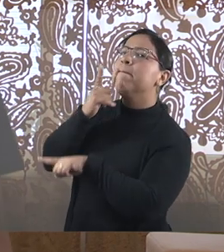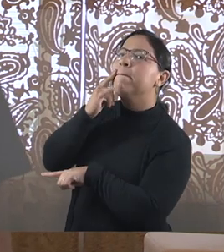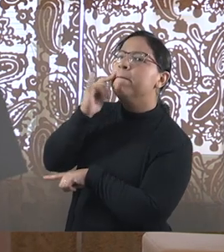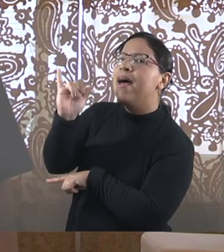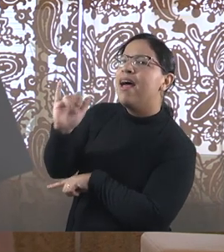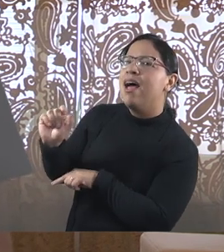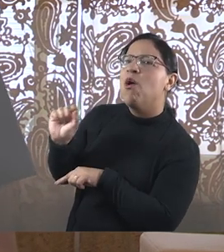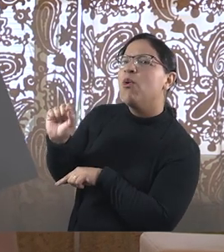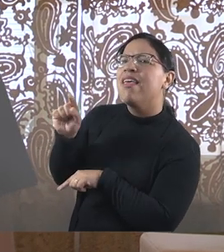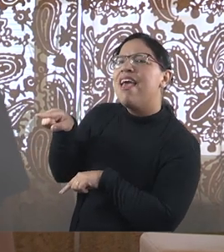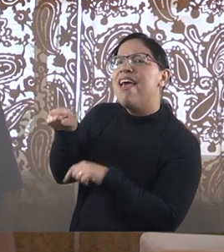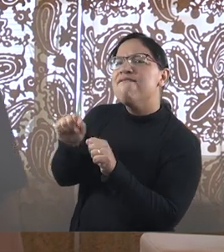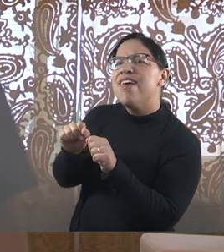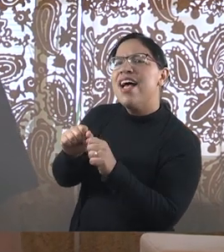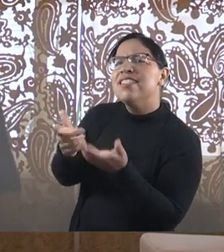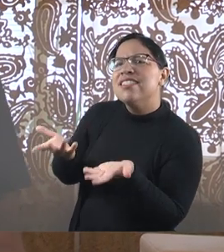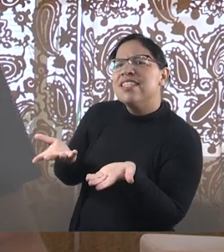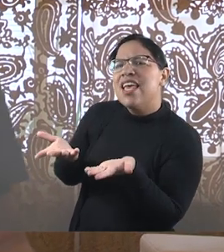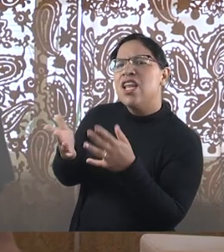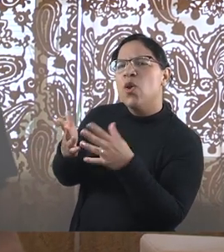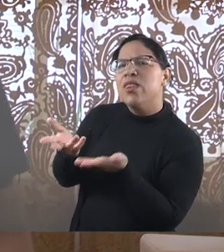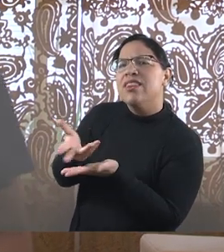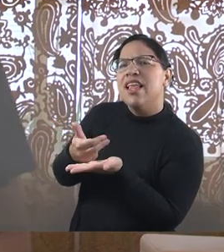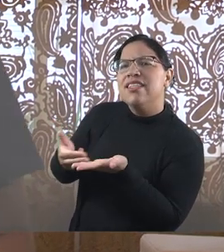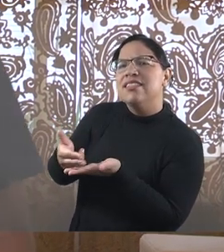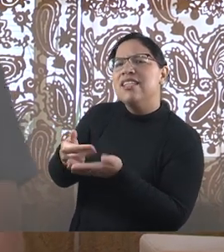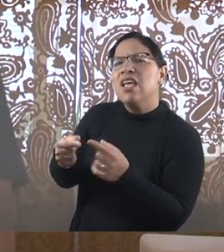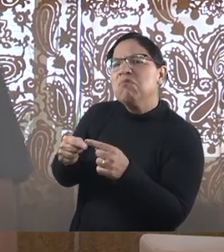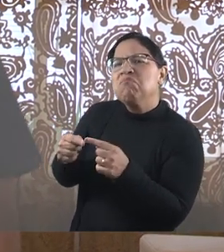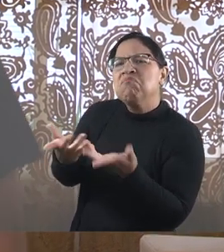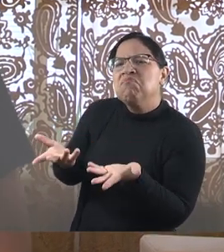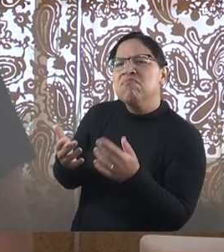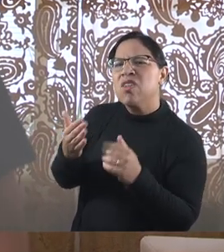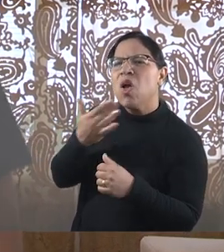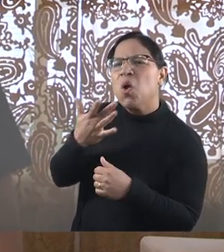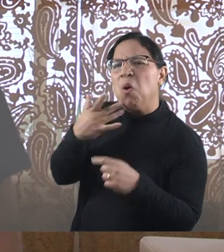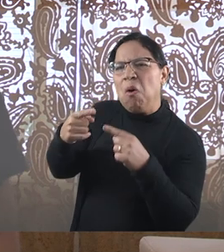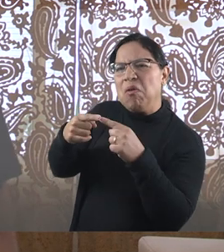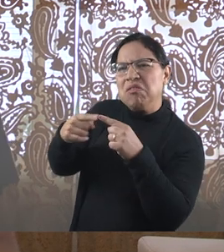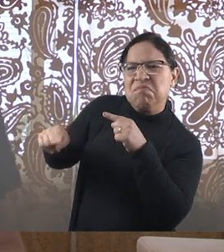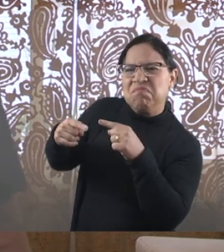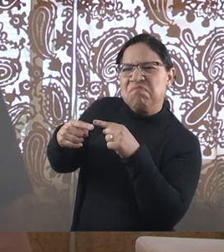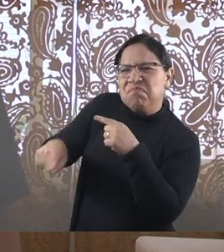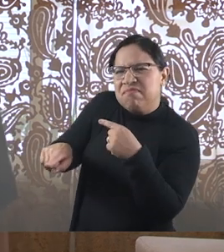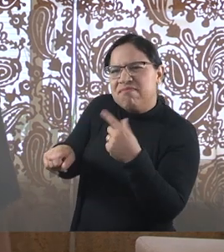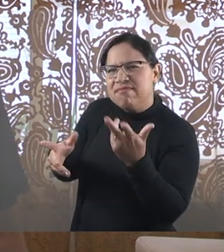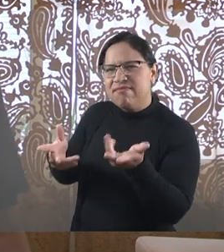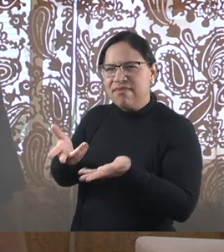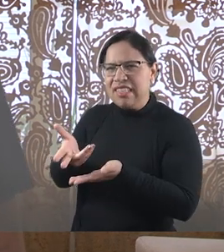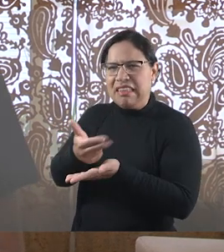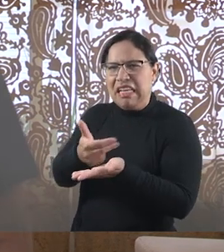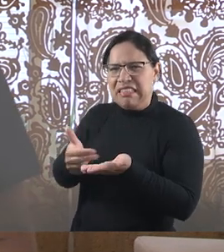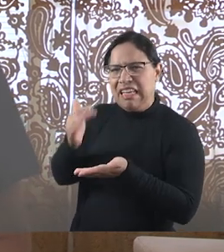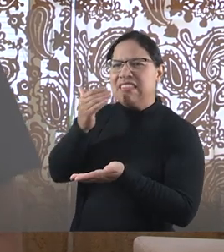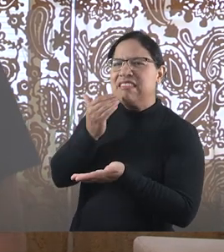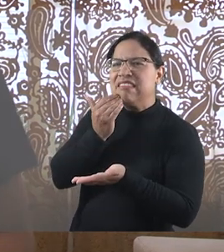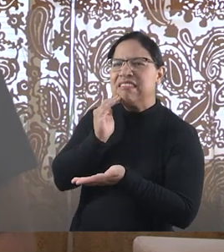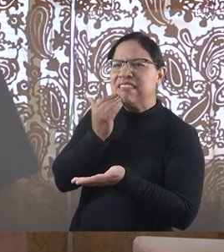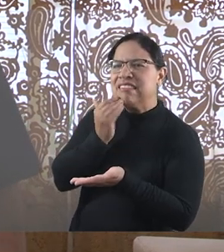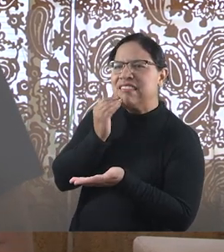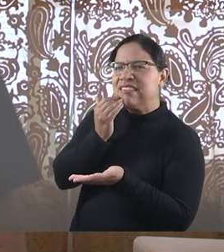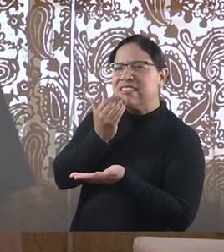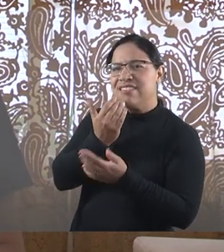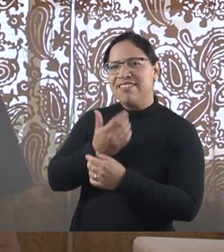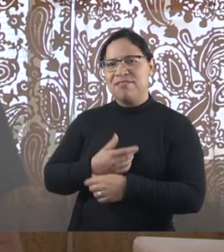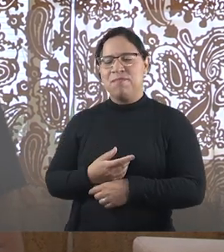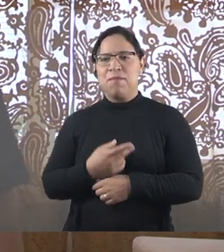o que o senhor tá fazendo. Que tapete é esse? Não faz sentido. Não tem harmonia nas cores, não tem harmonia nas formas. O pai dá um